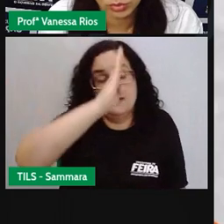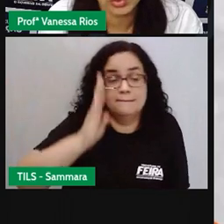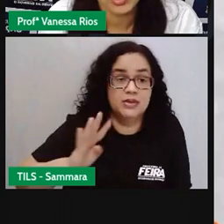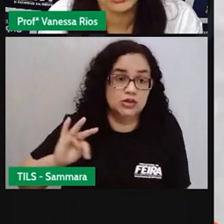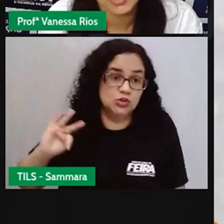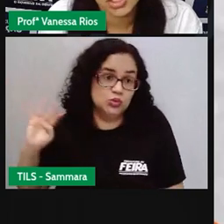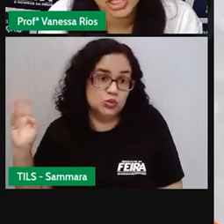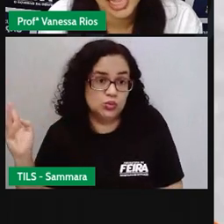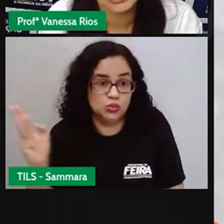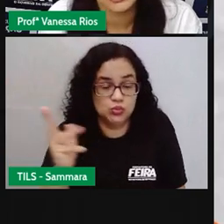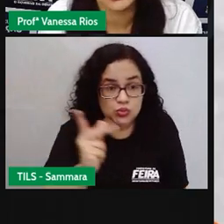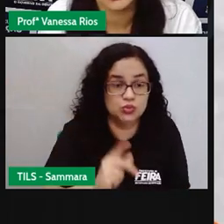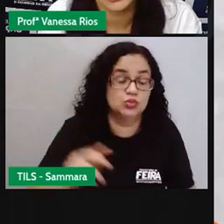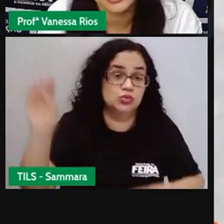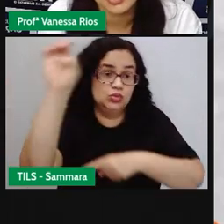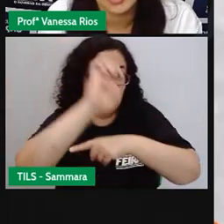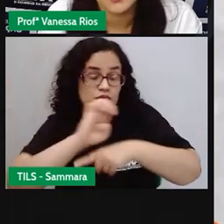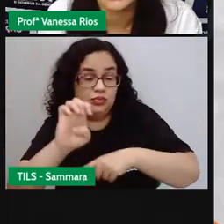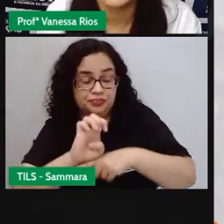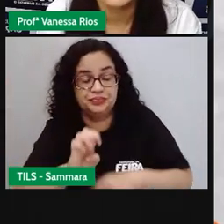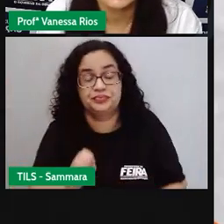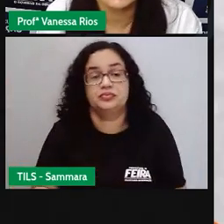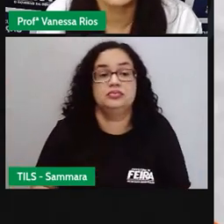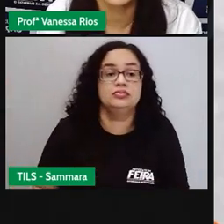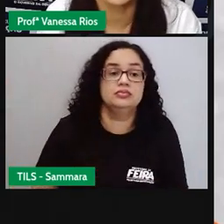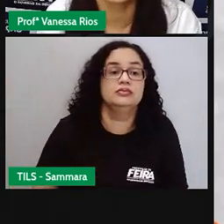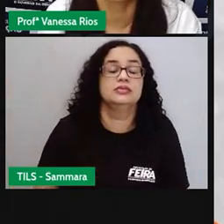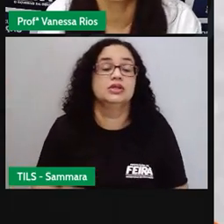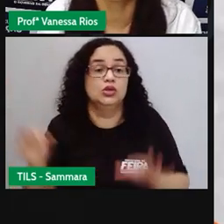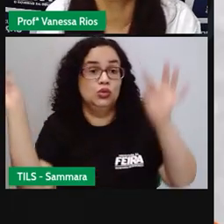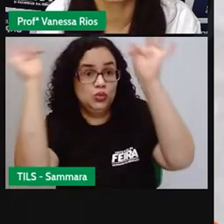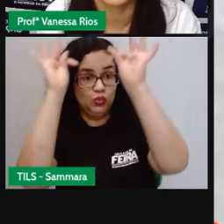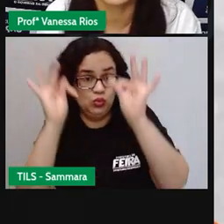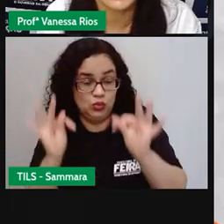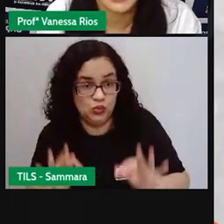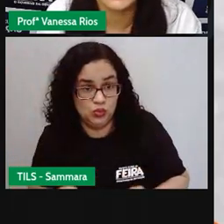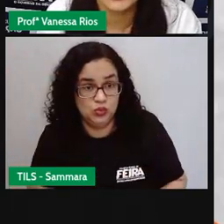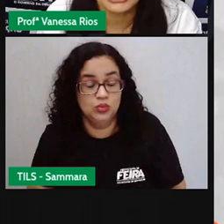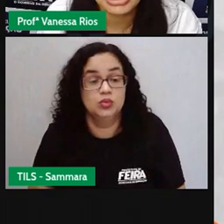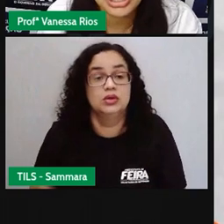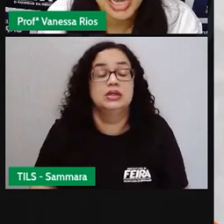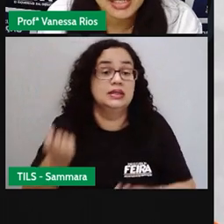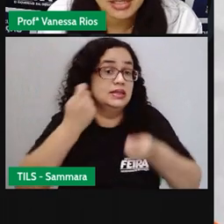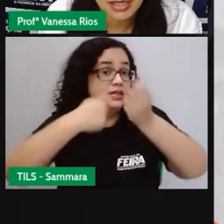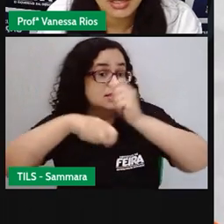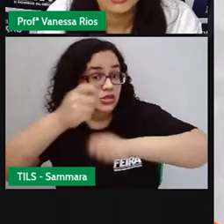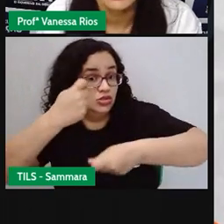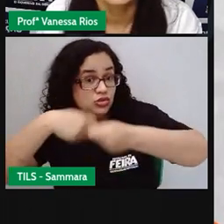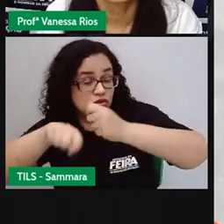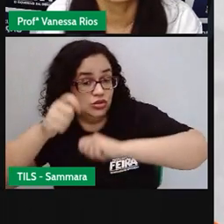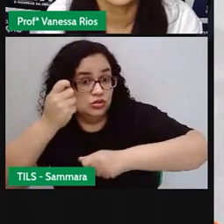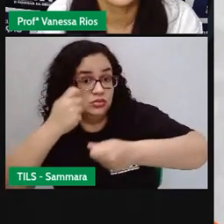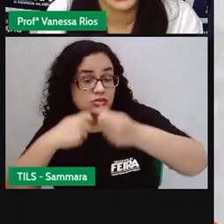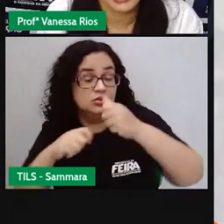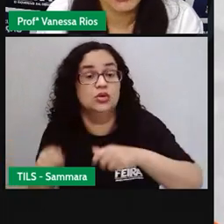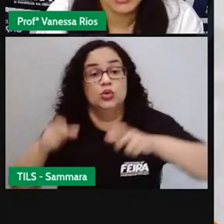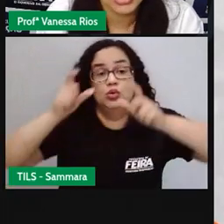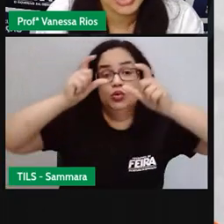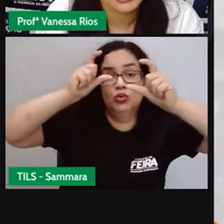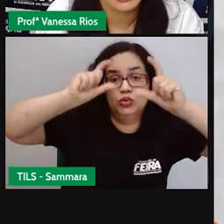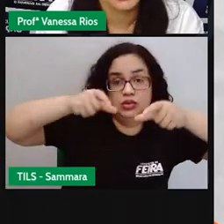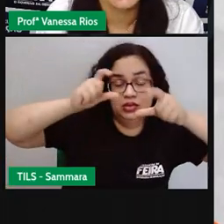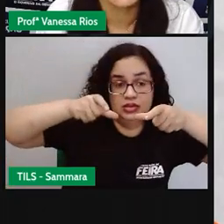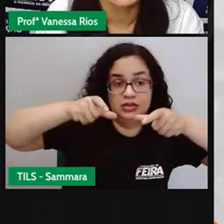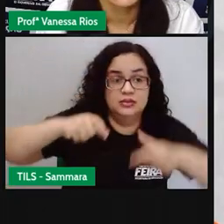como um todo, quanto os estados e os municípios, eles organizam aí a administração do local